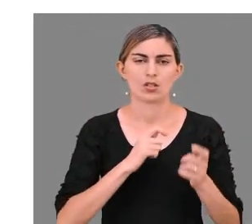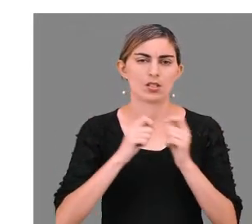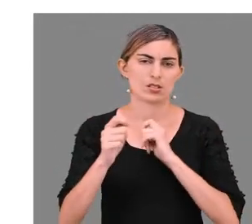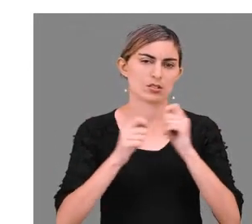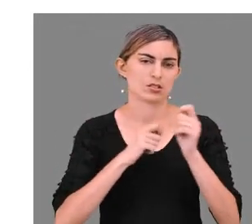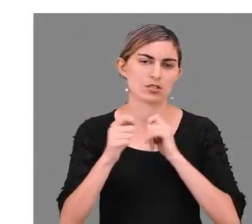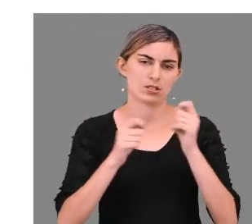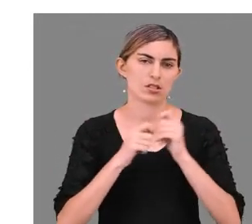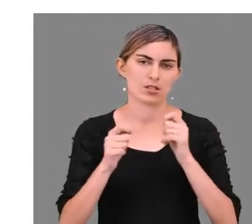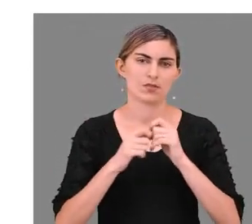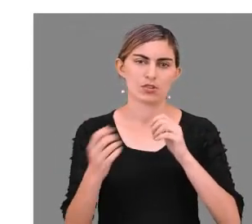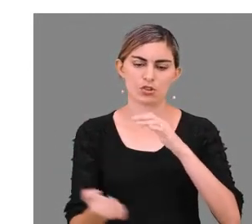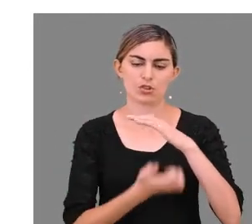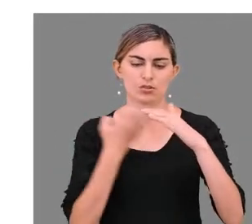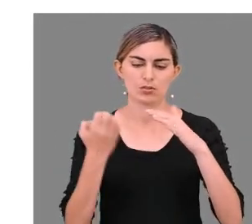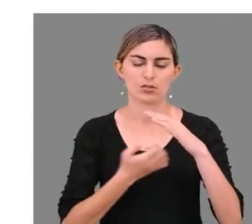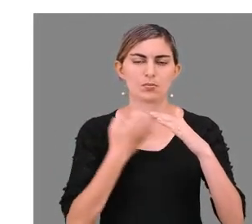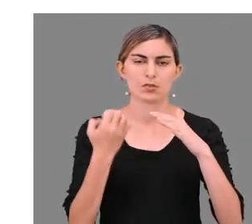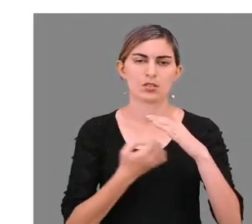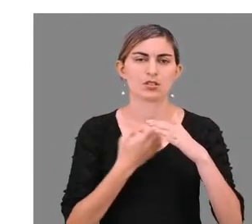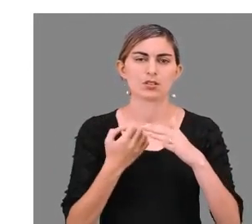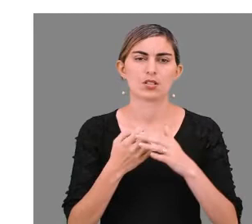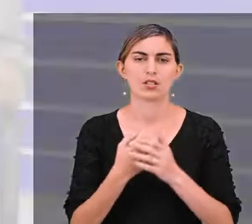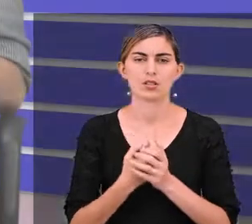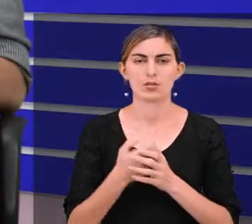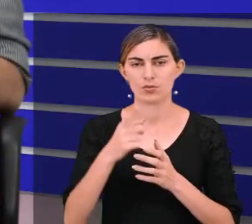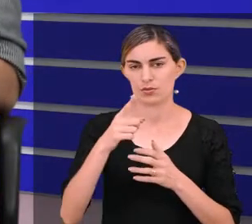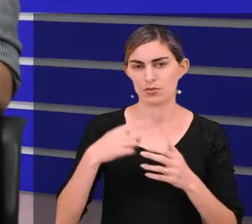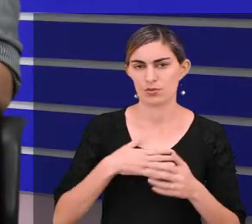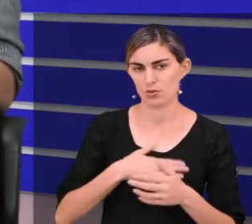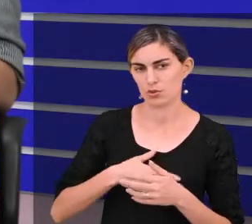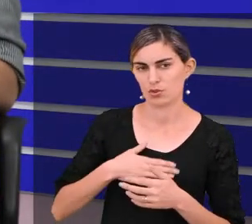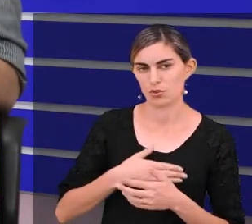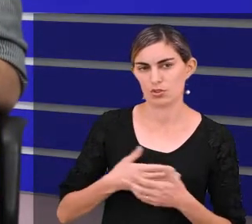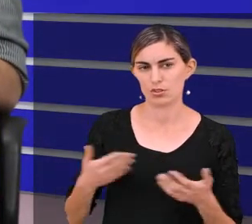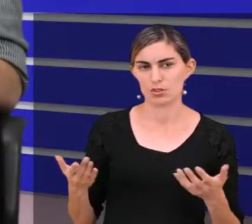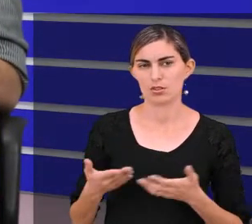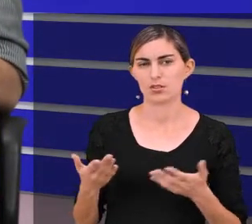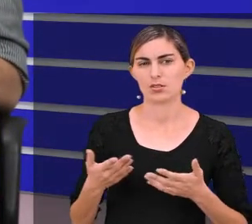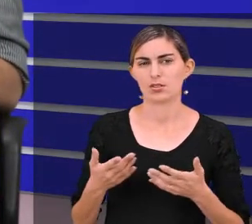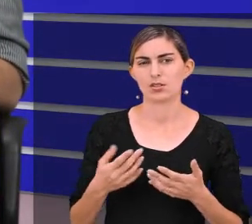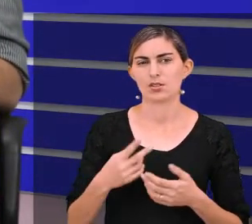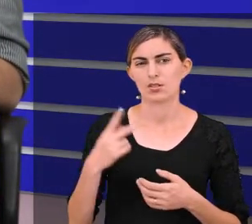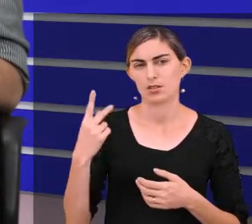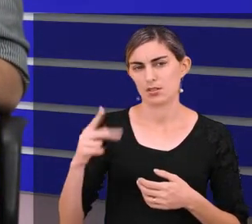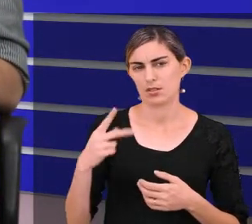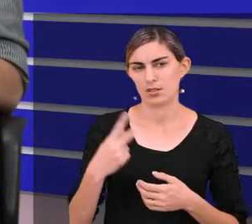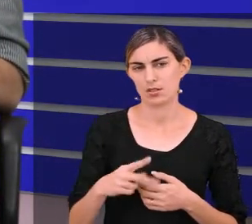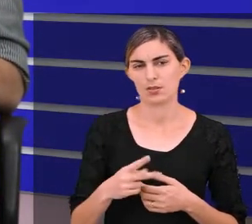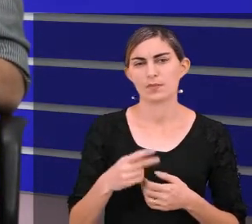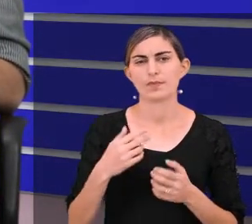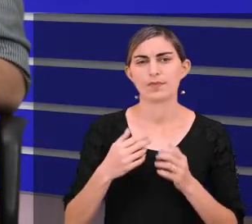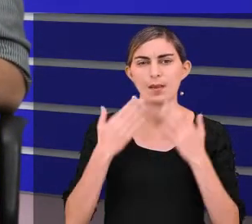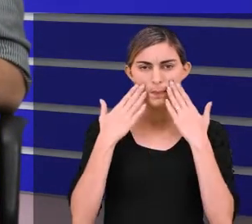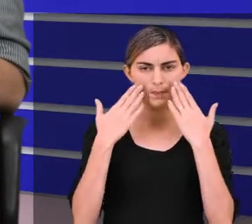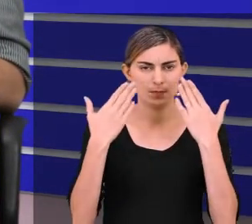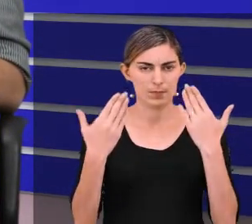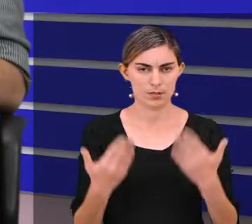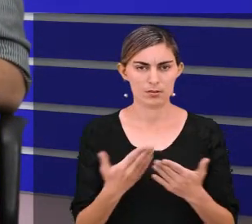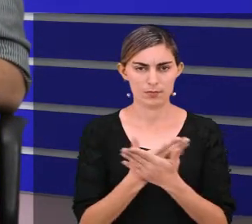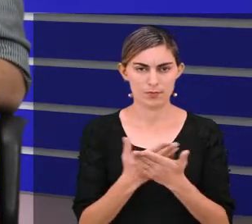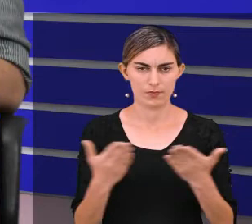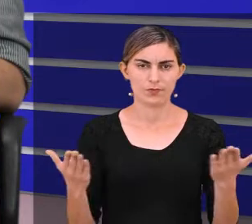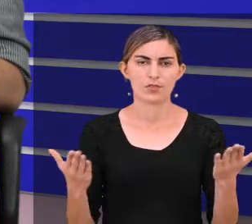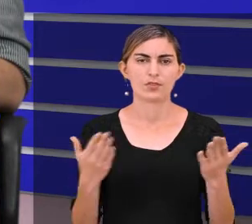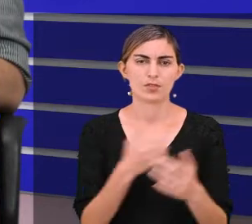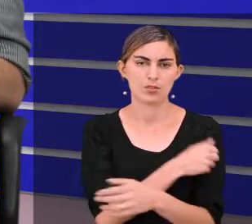entrevista com o empresário Tiago Brito. E eu gostaria que nesse momento ele se apresentasse